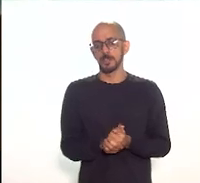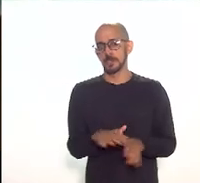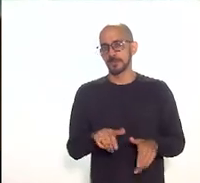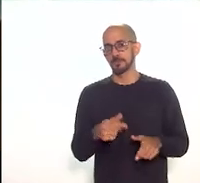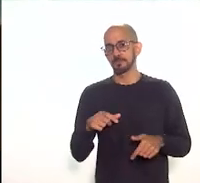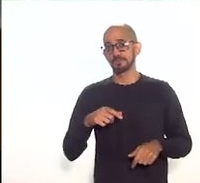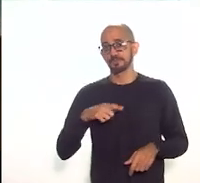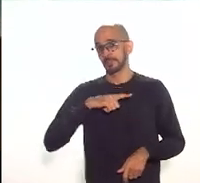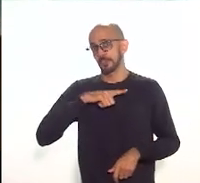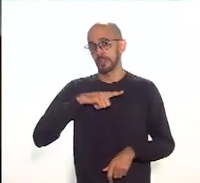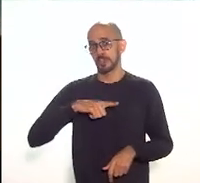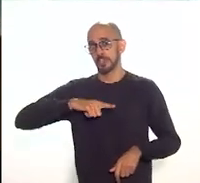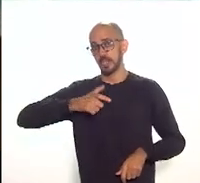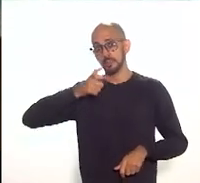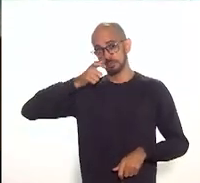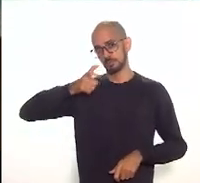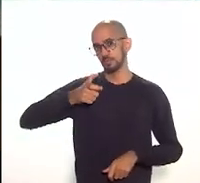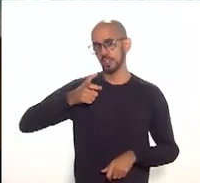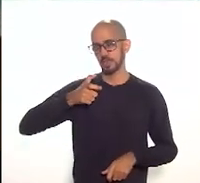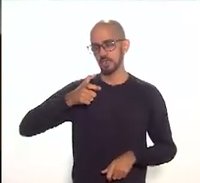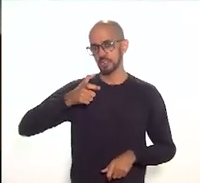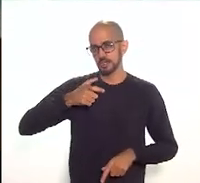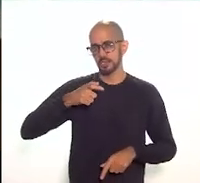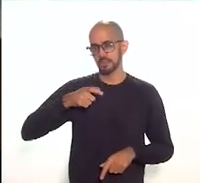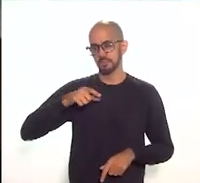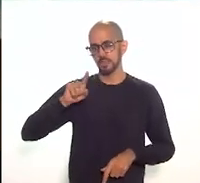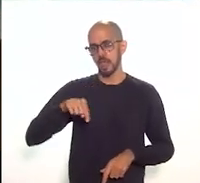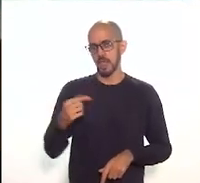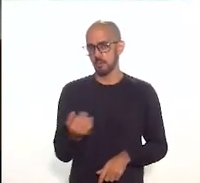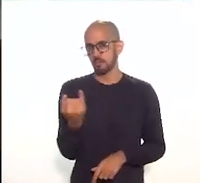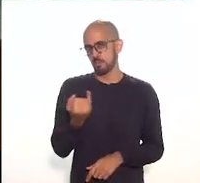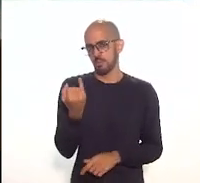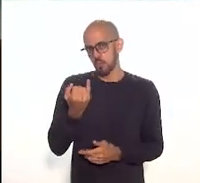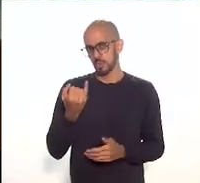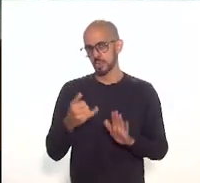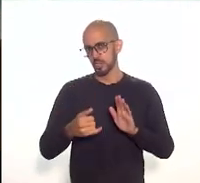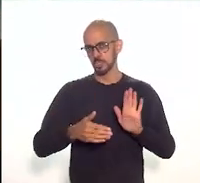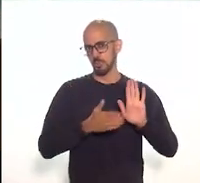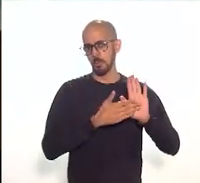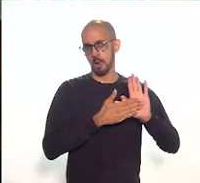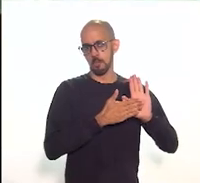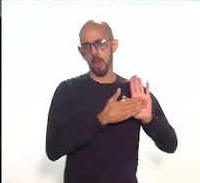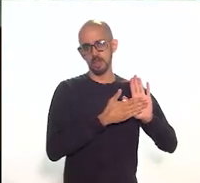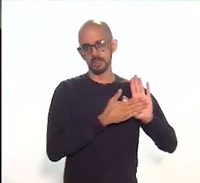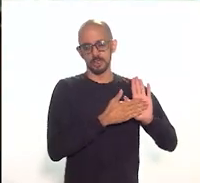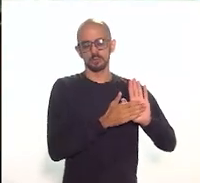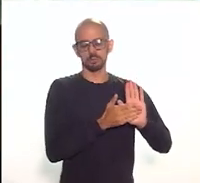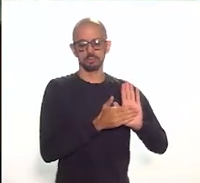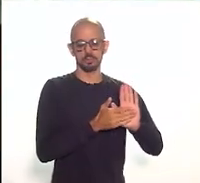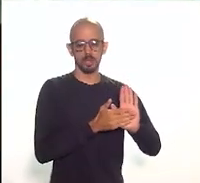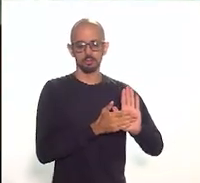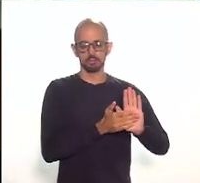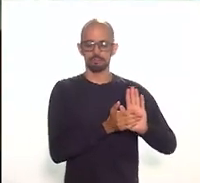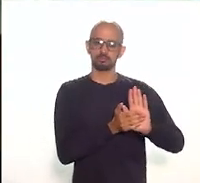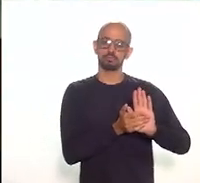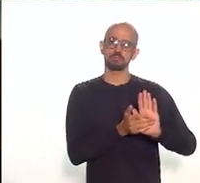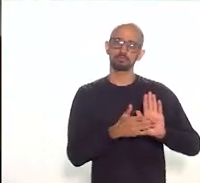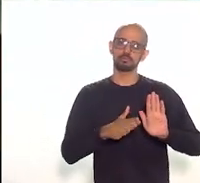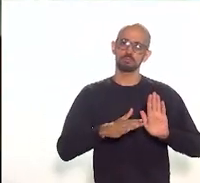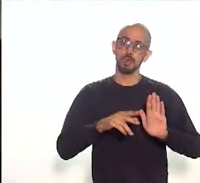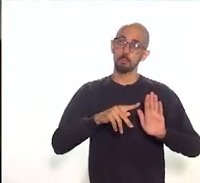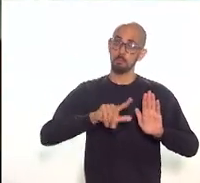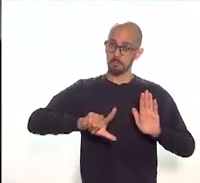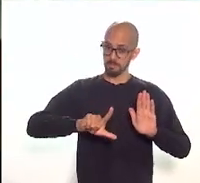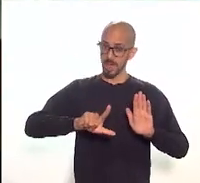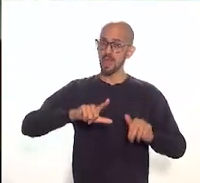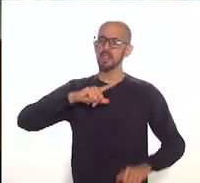interesse nesse... Achei muito interessante a proposta e acho que o projeto tem